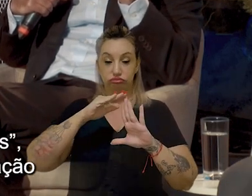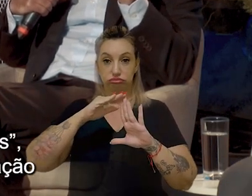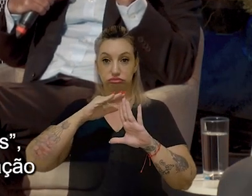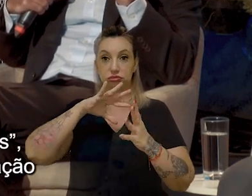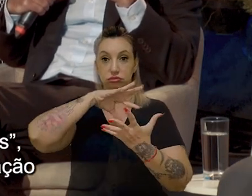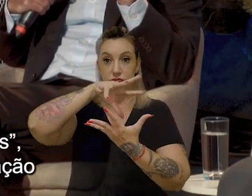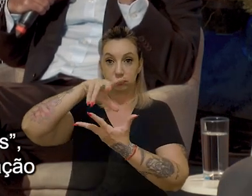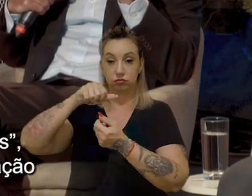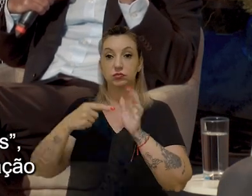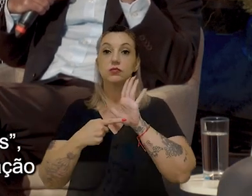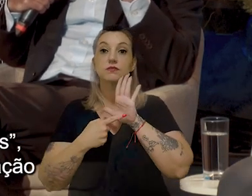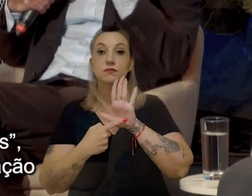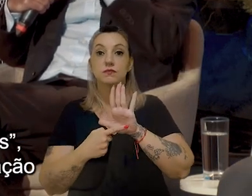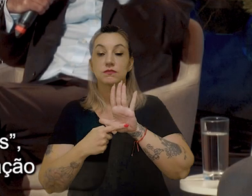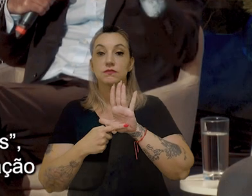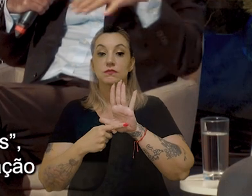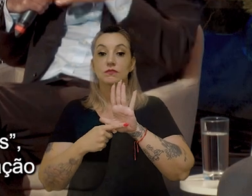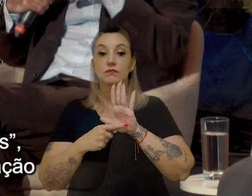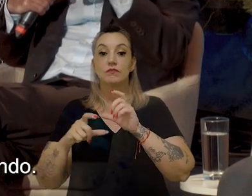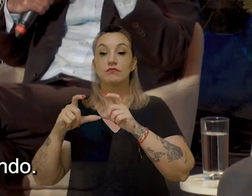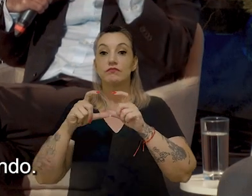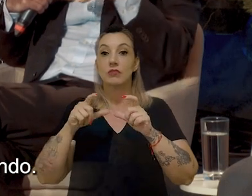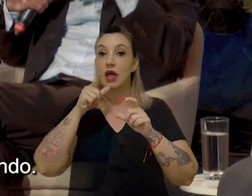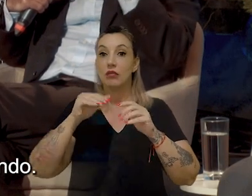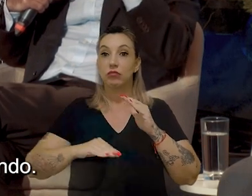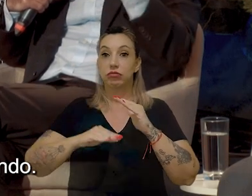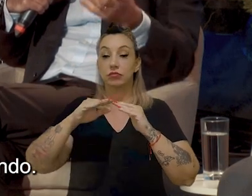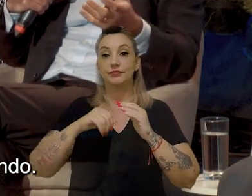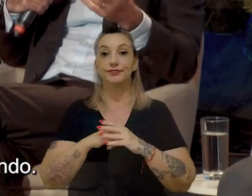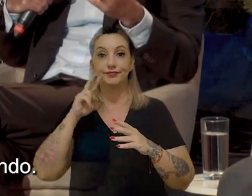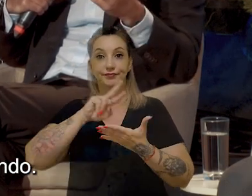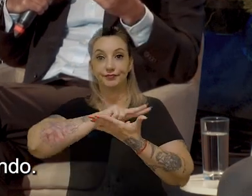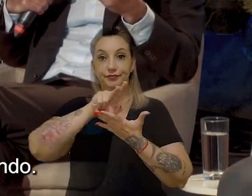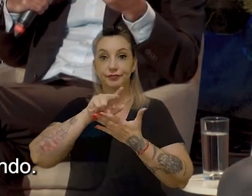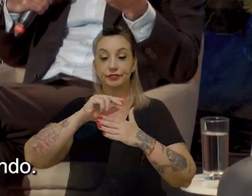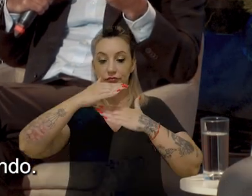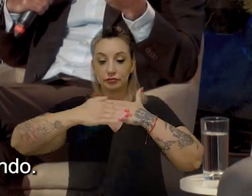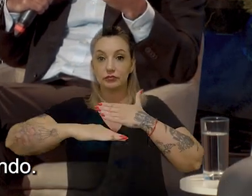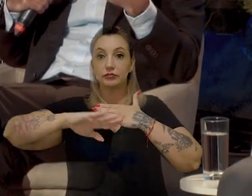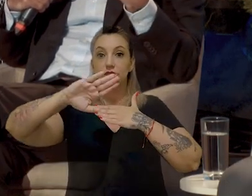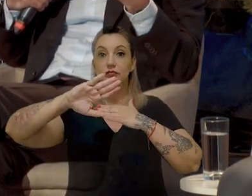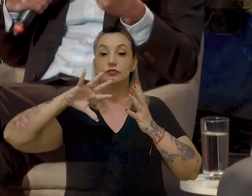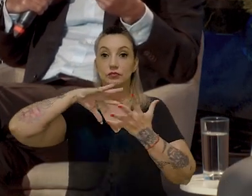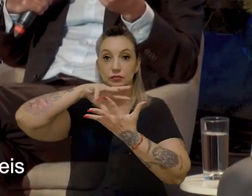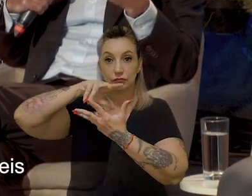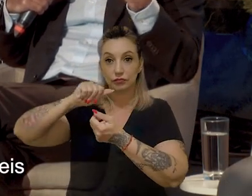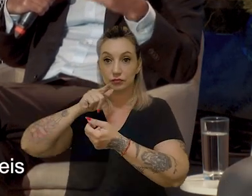Maps, que mostra qual é a mancha de inundação prevista para várias bacias hidrográficas no mundo,